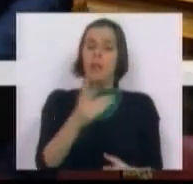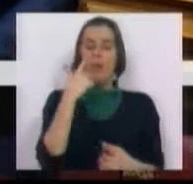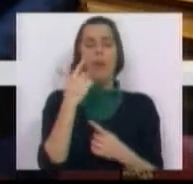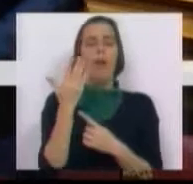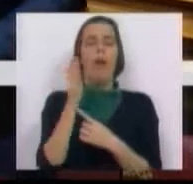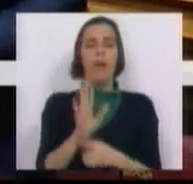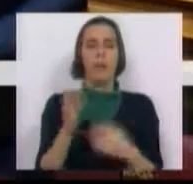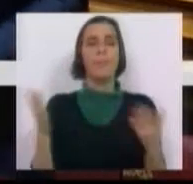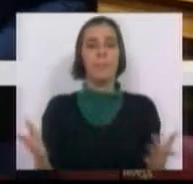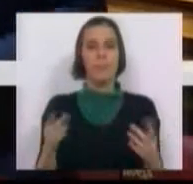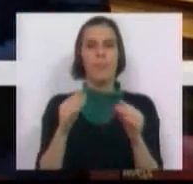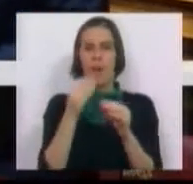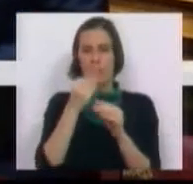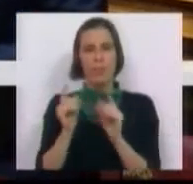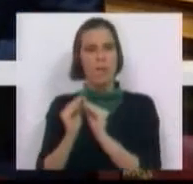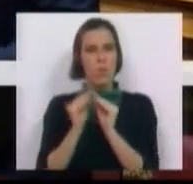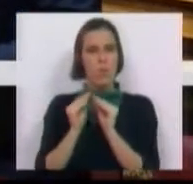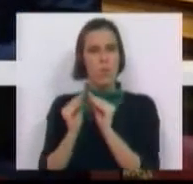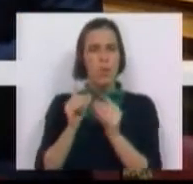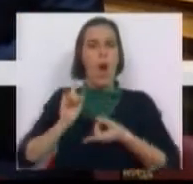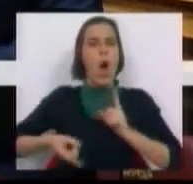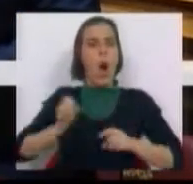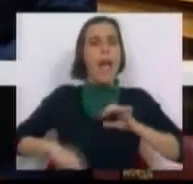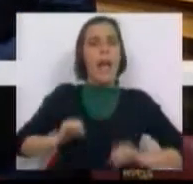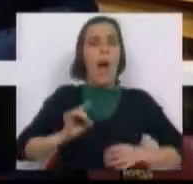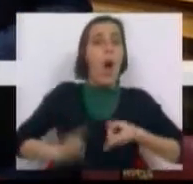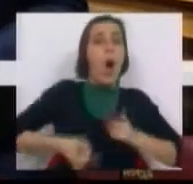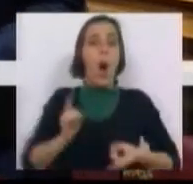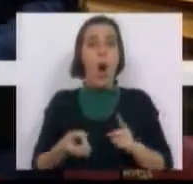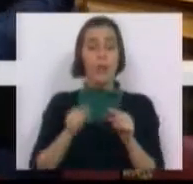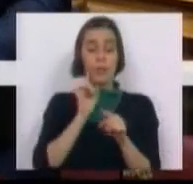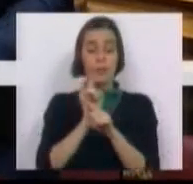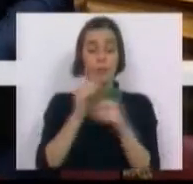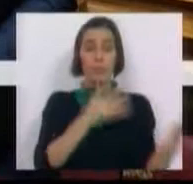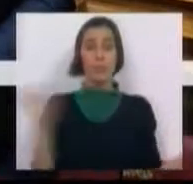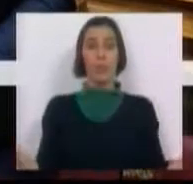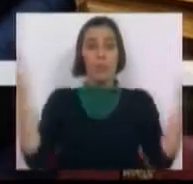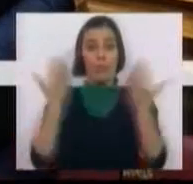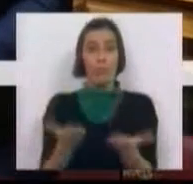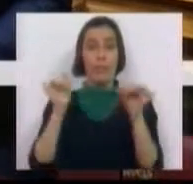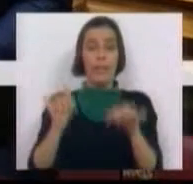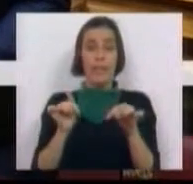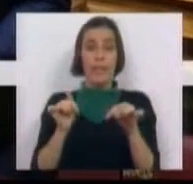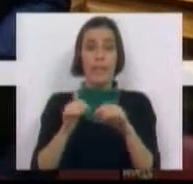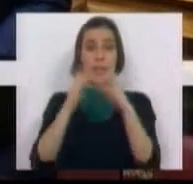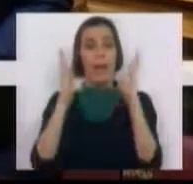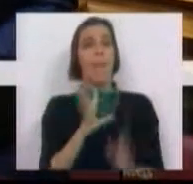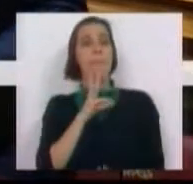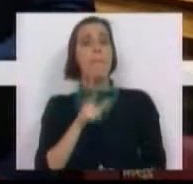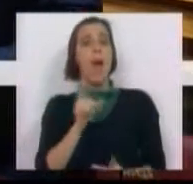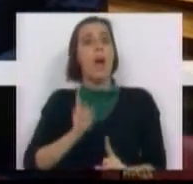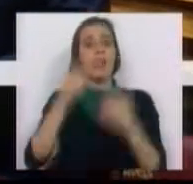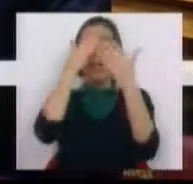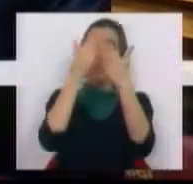e demonstramos o embuste que estava em causa quando estes diplomas vieram aqui à Casa Mãe da